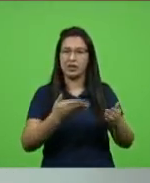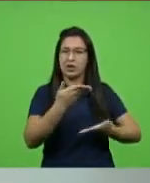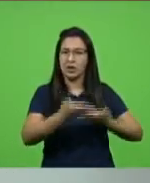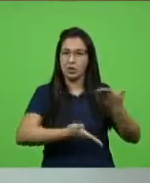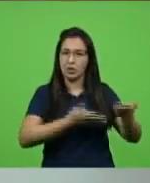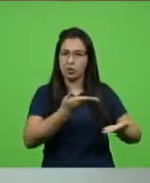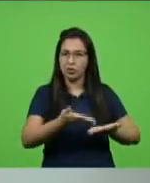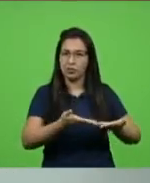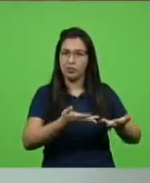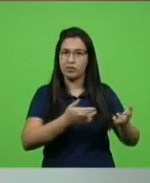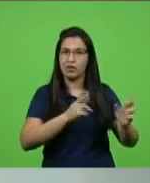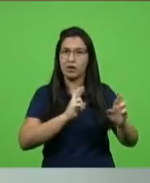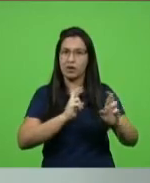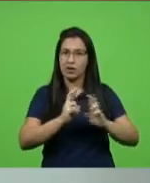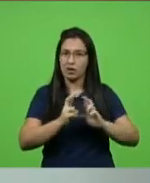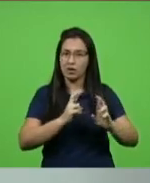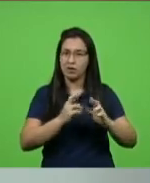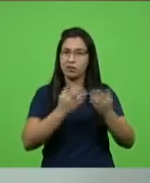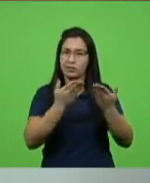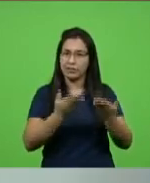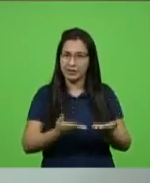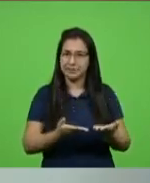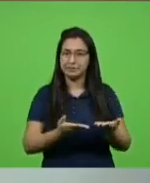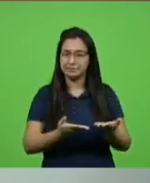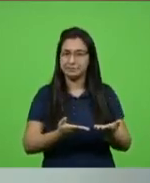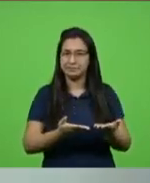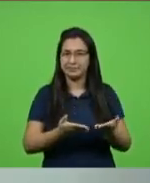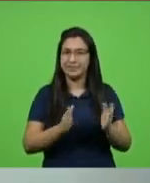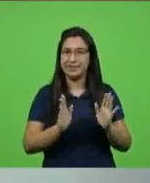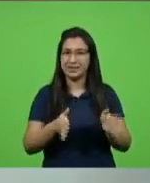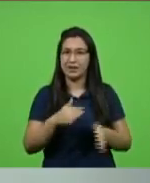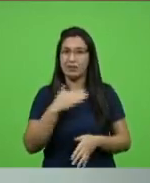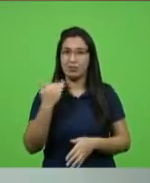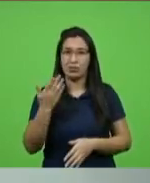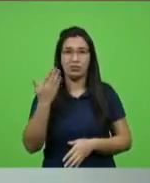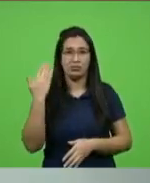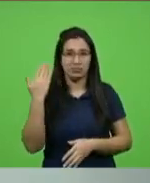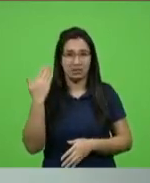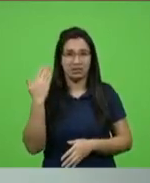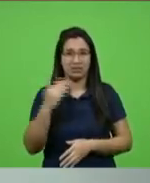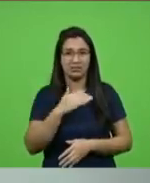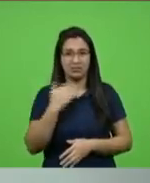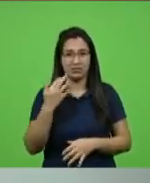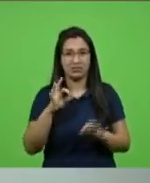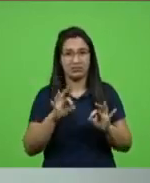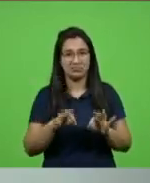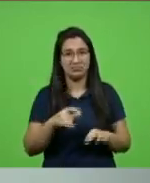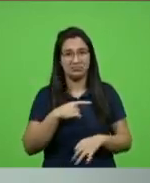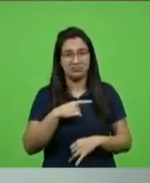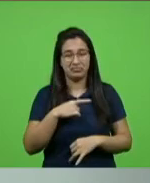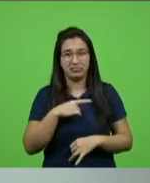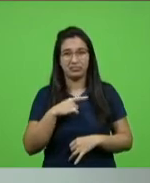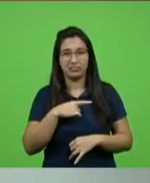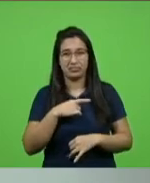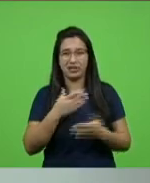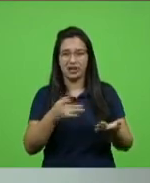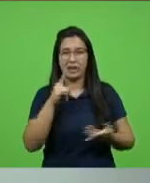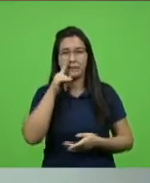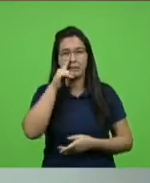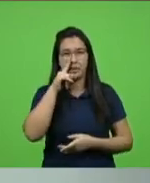rodovia no menor tempo que já tem também histórico de mortes pessoas que tiveram eventos trágicos ali